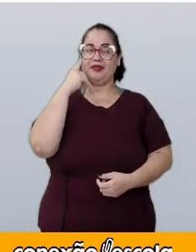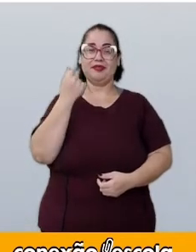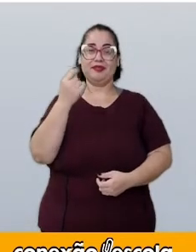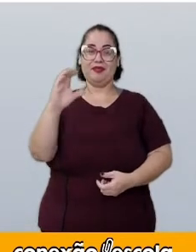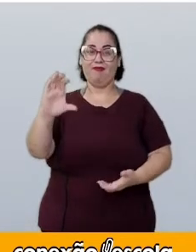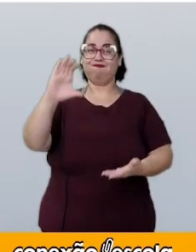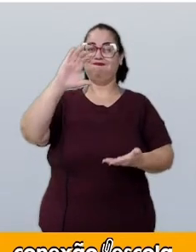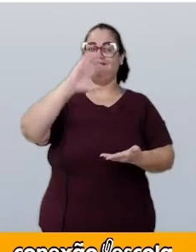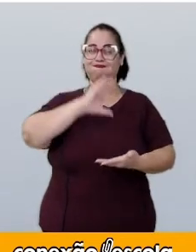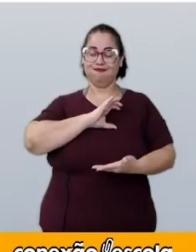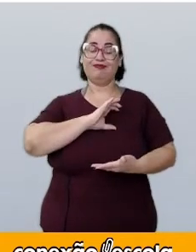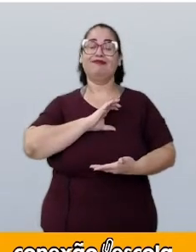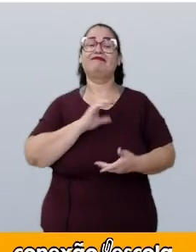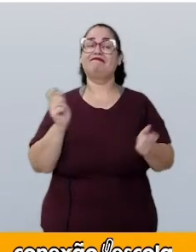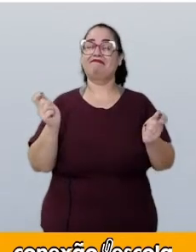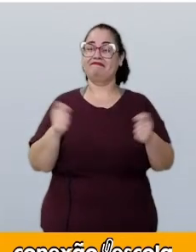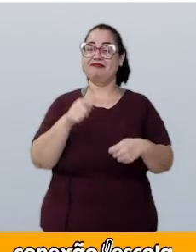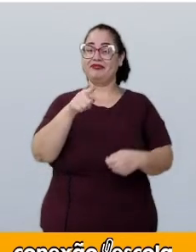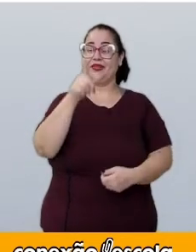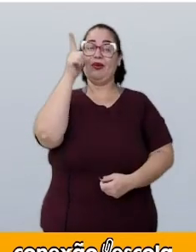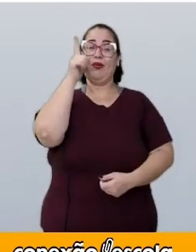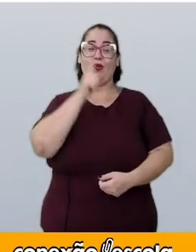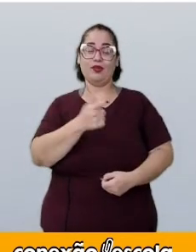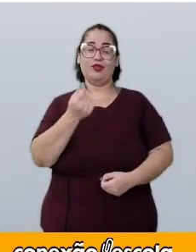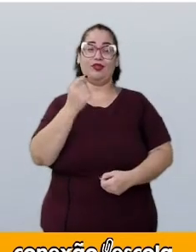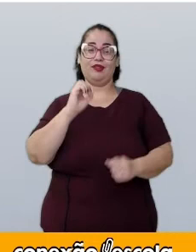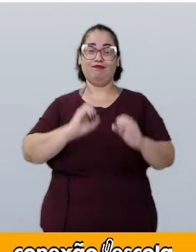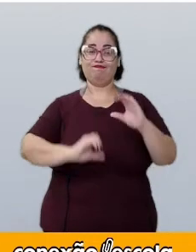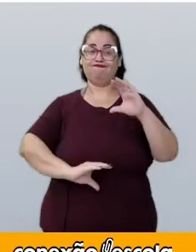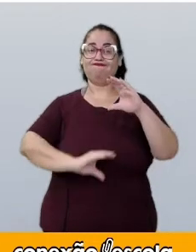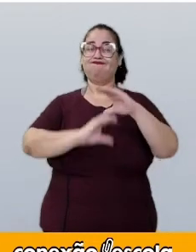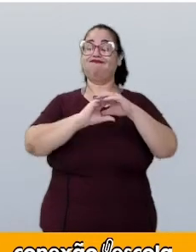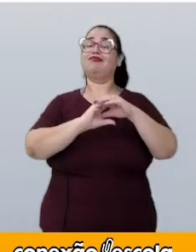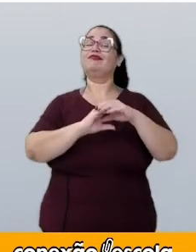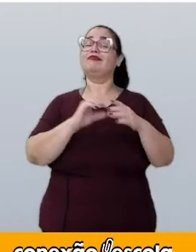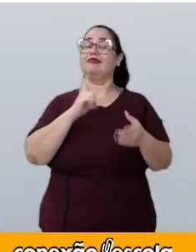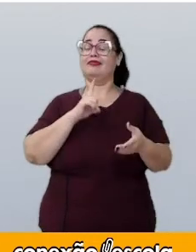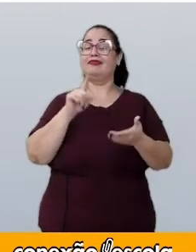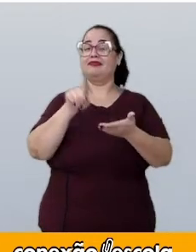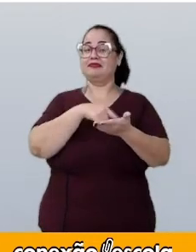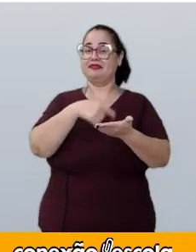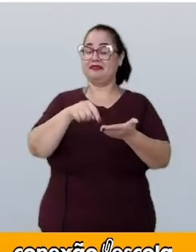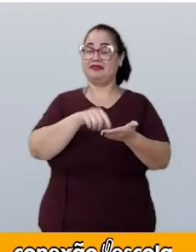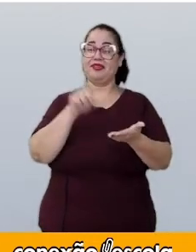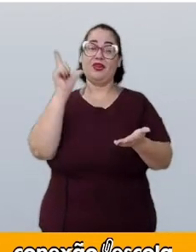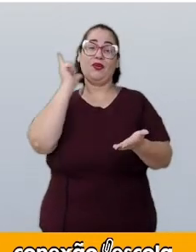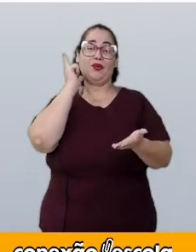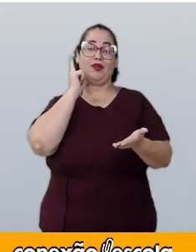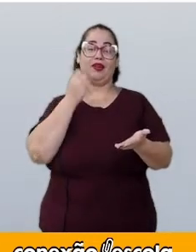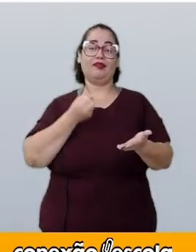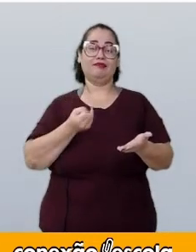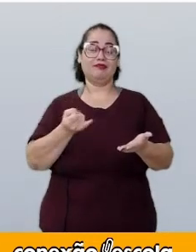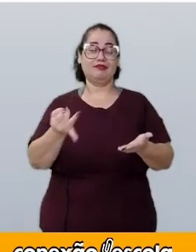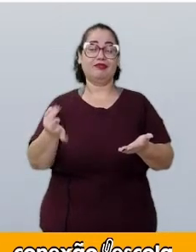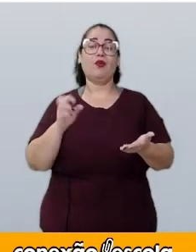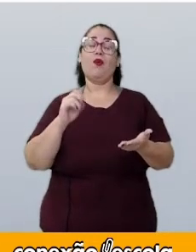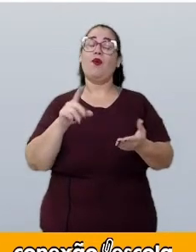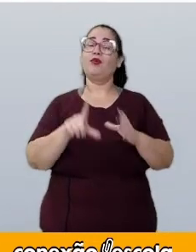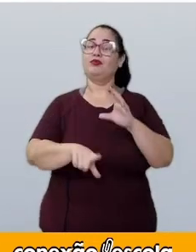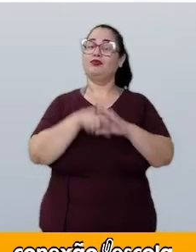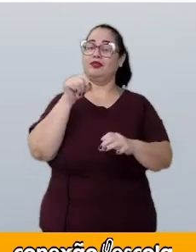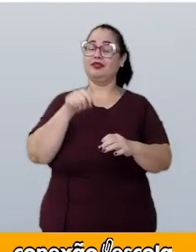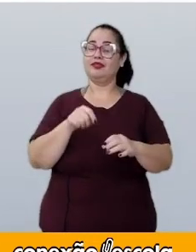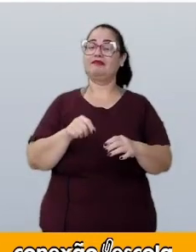prêmio que você conseguiria acumular nesse tipo de contagem ou sorteio?